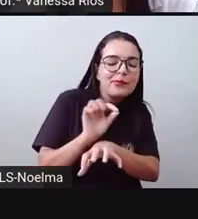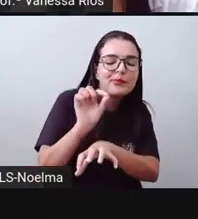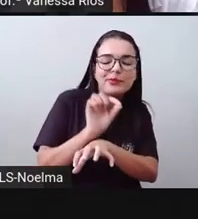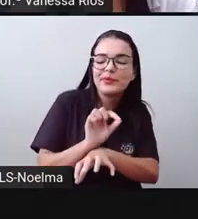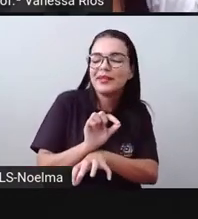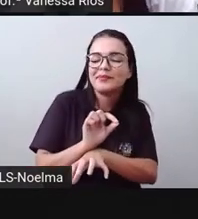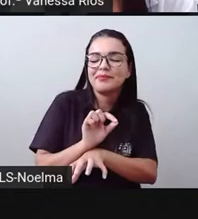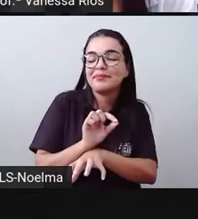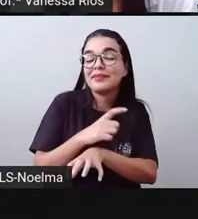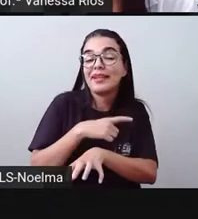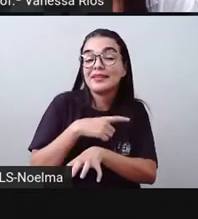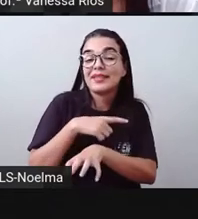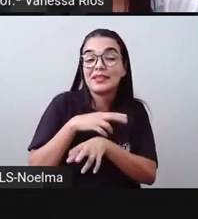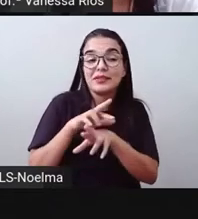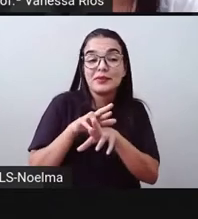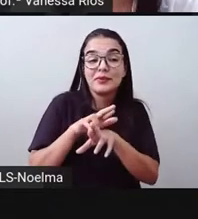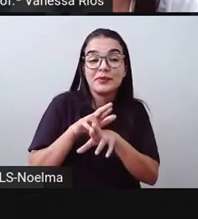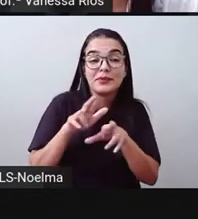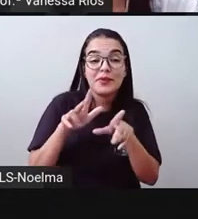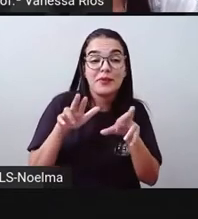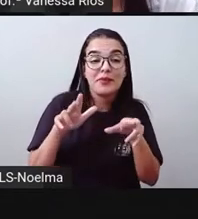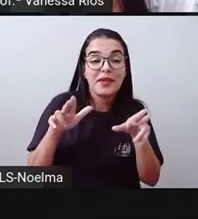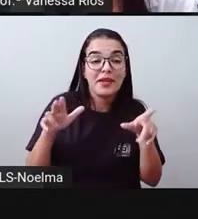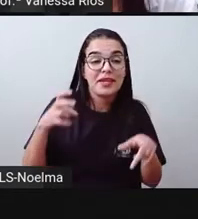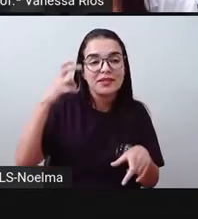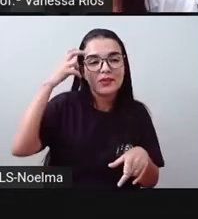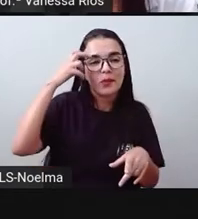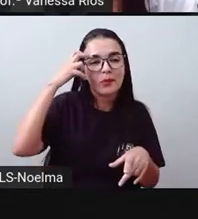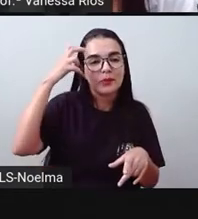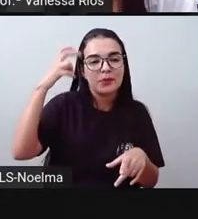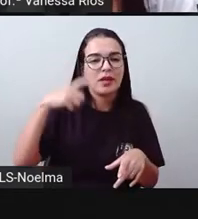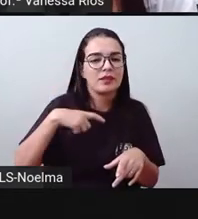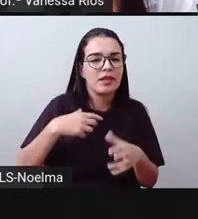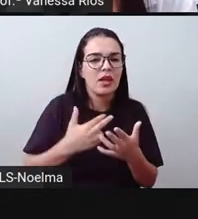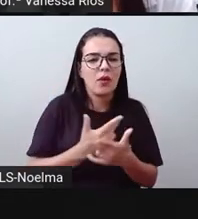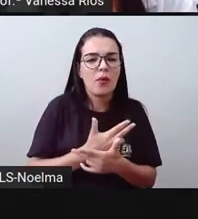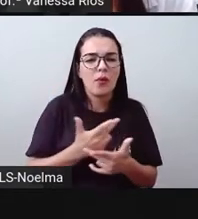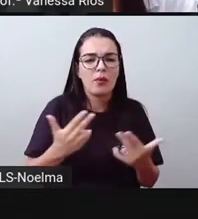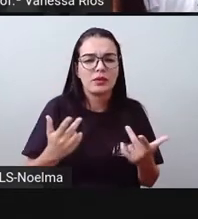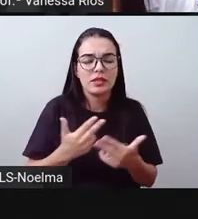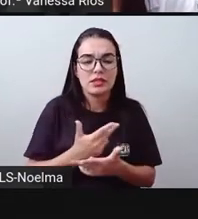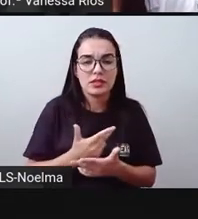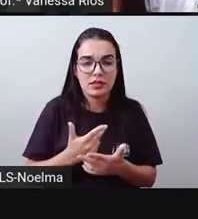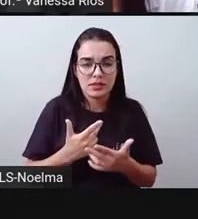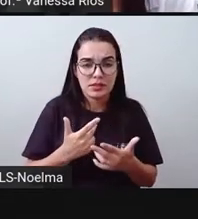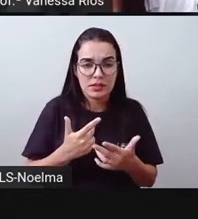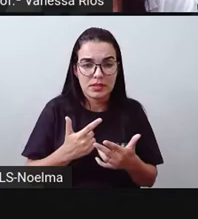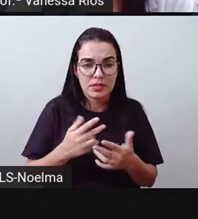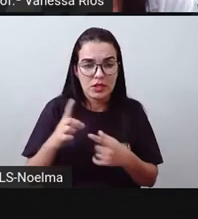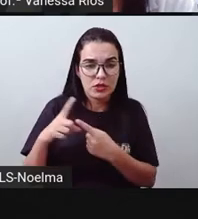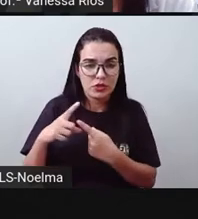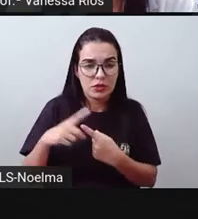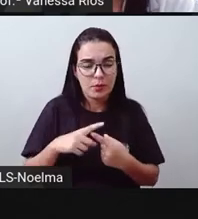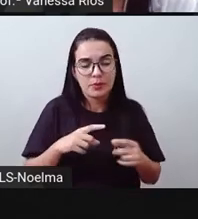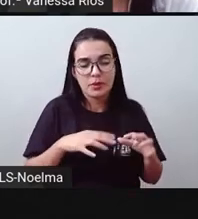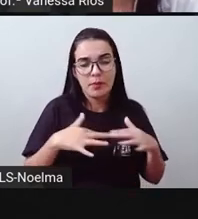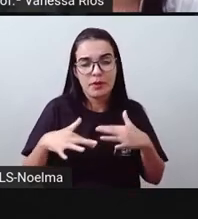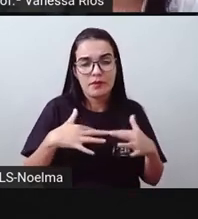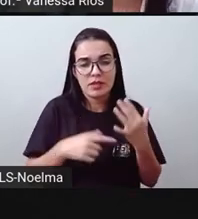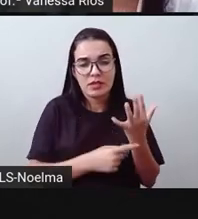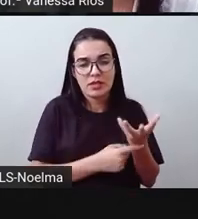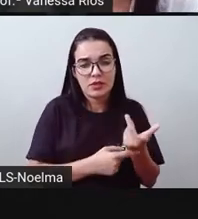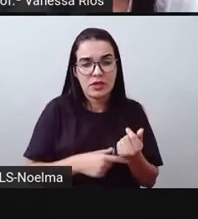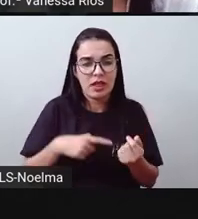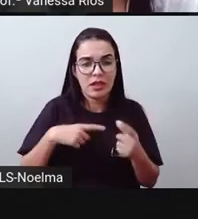as danças, as músicas, os filmes, entre outros tipos de manifestações artísticas. Nós